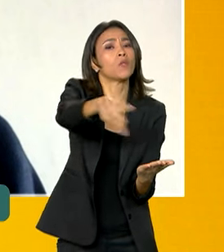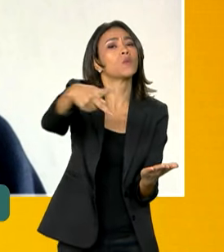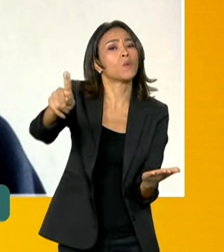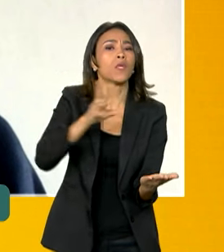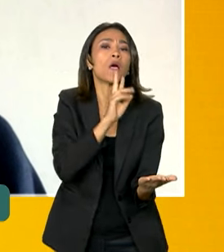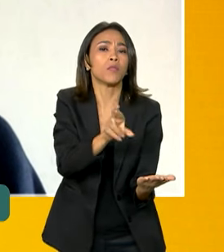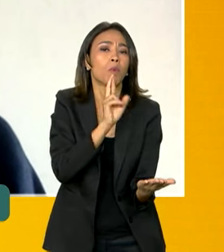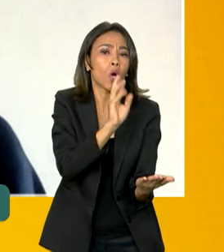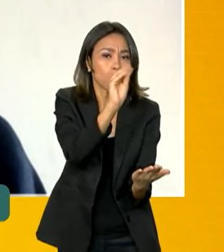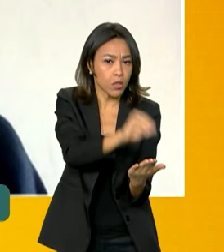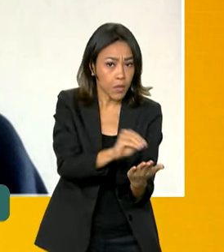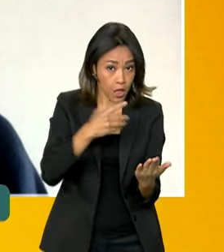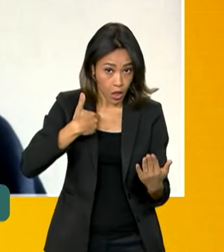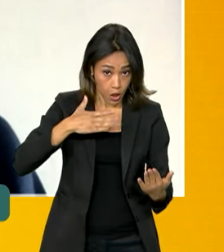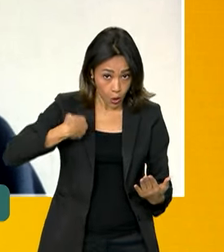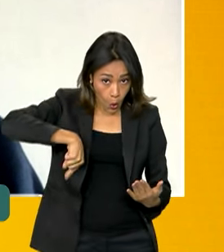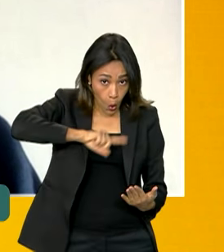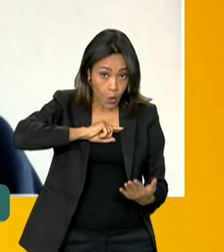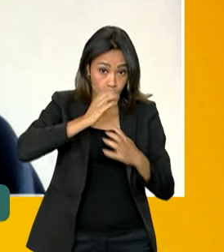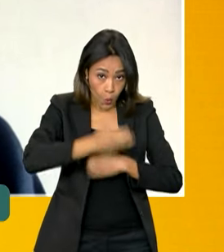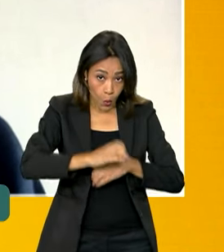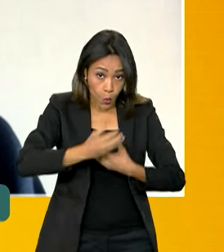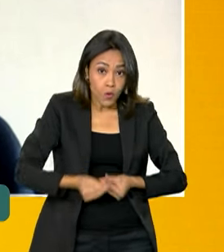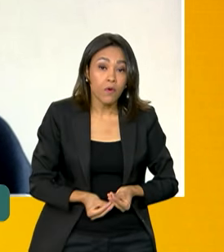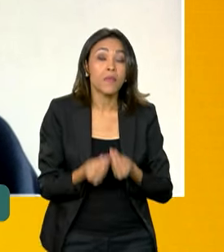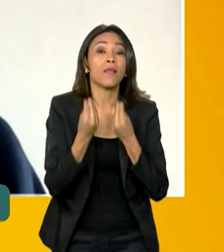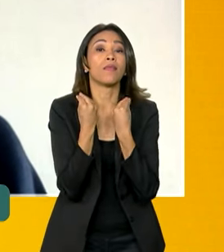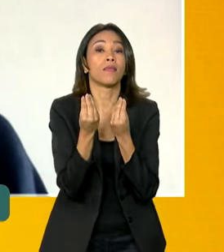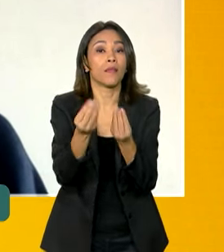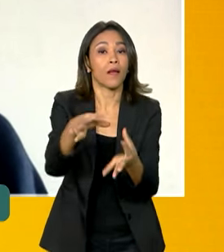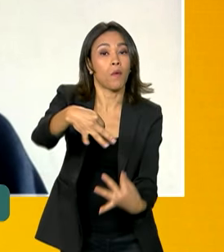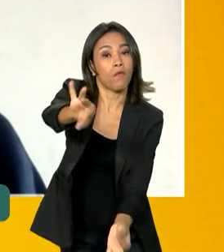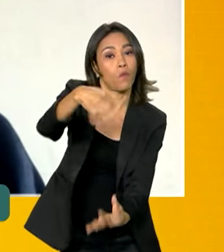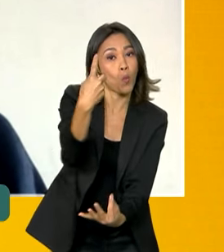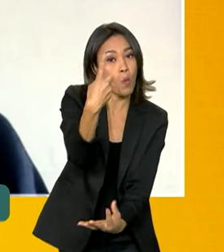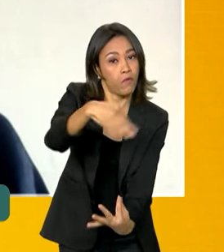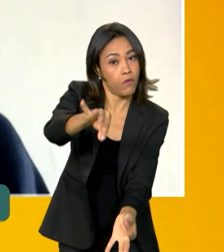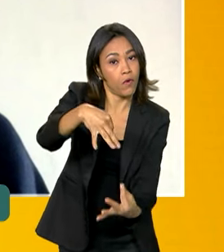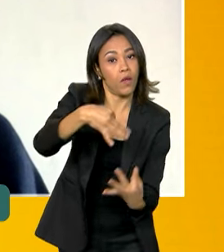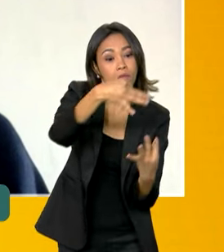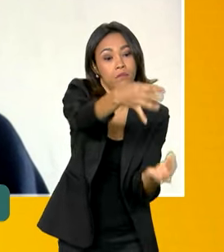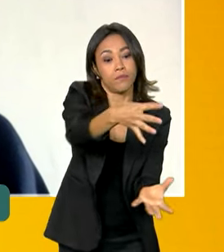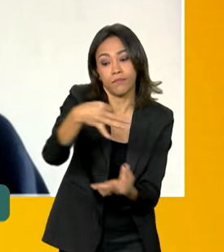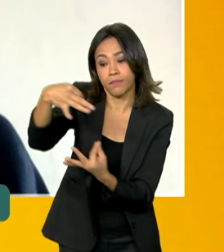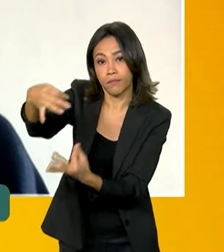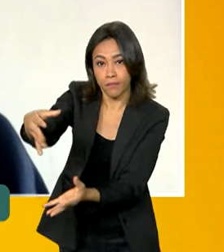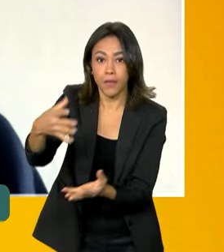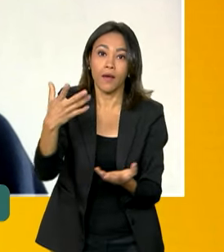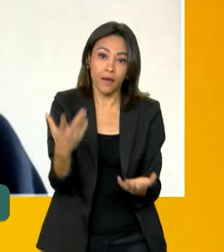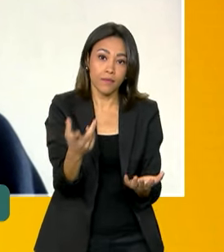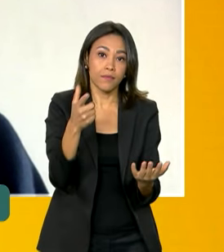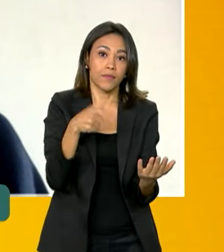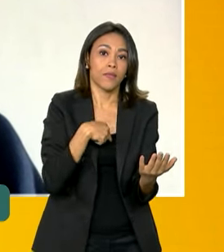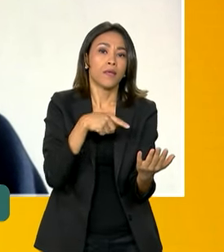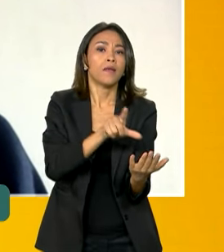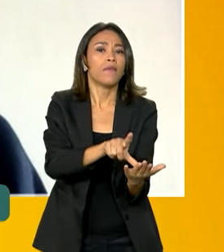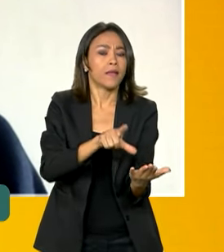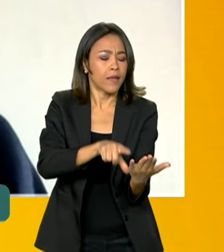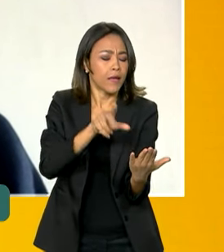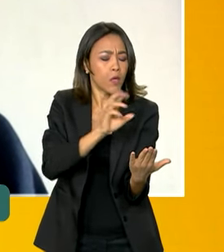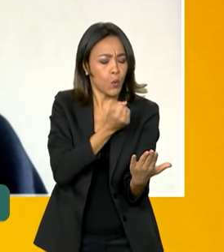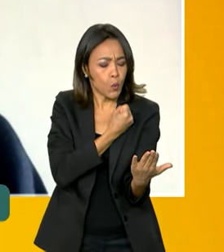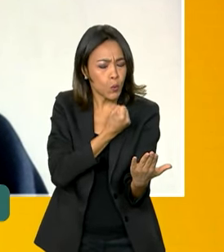nessa folha que nós vamos fornecer. É um rascunho do cartão de resposta, que já vai ter lá previsto o número de